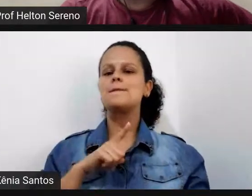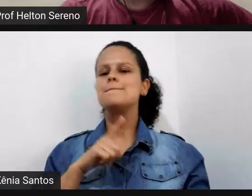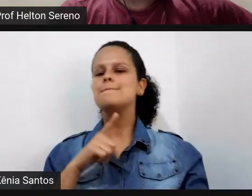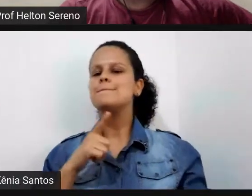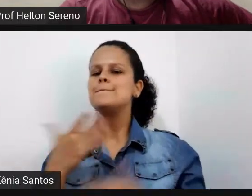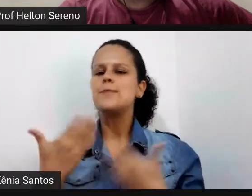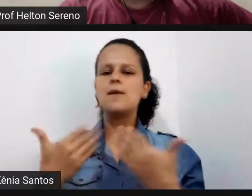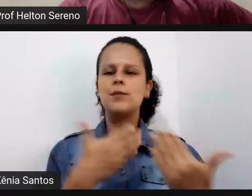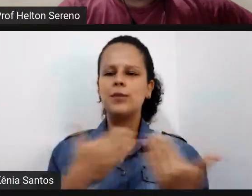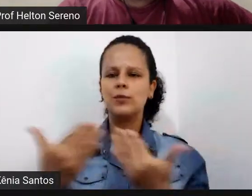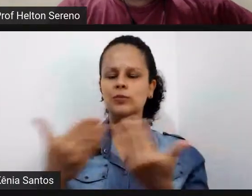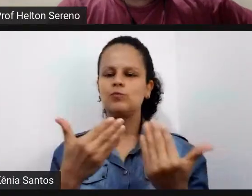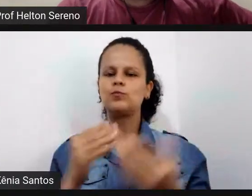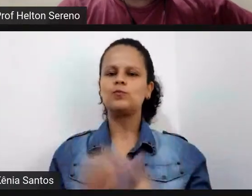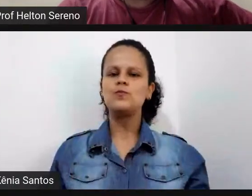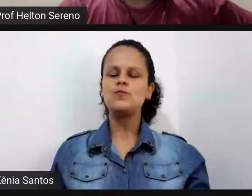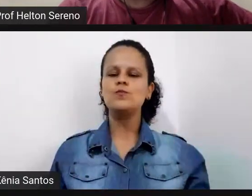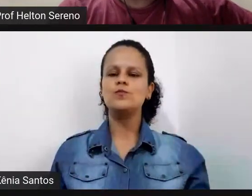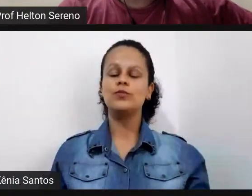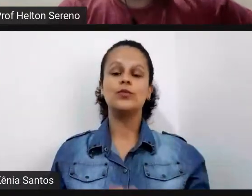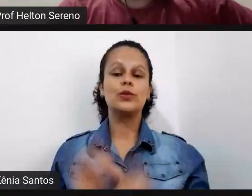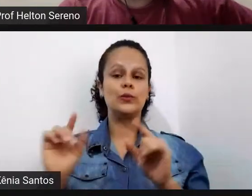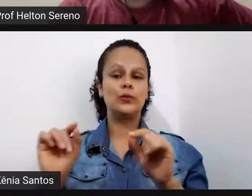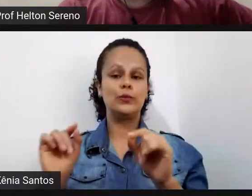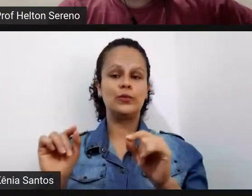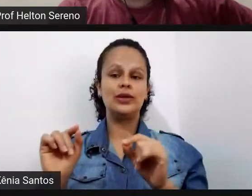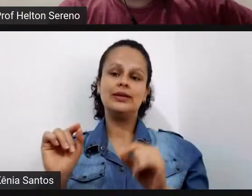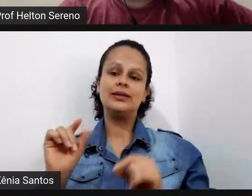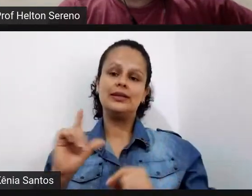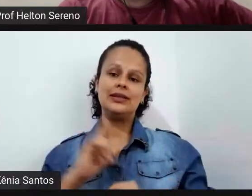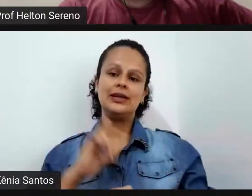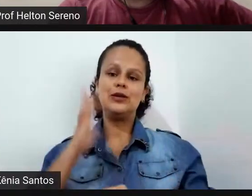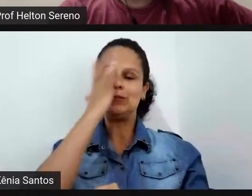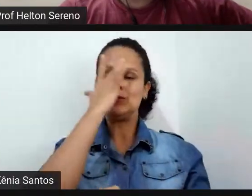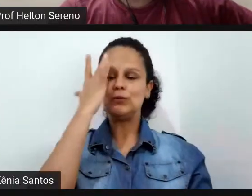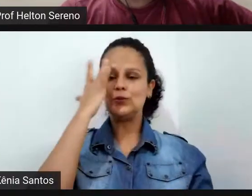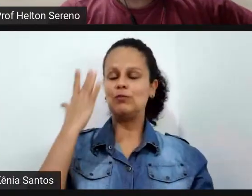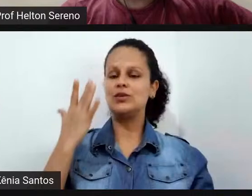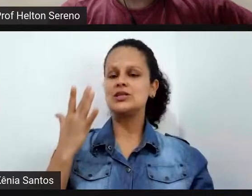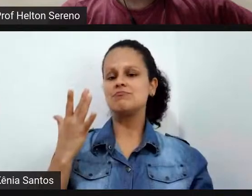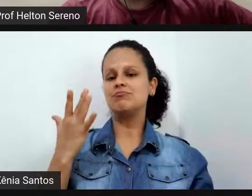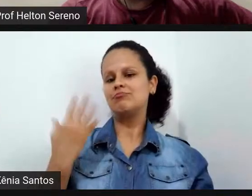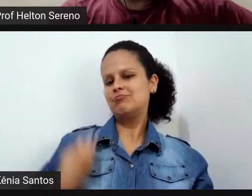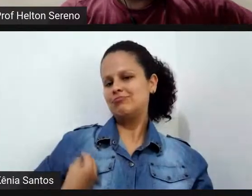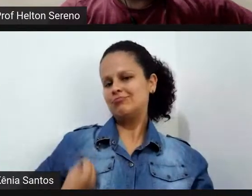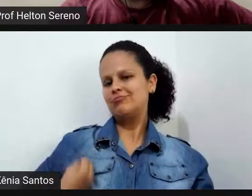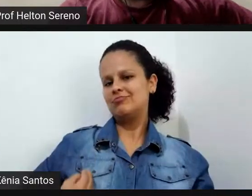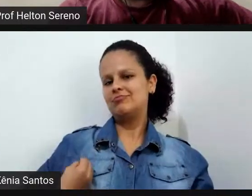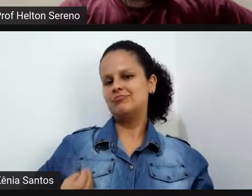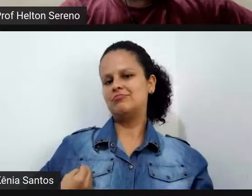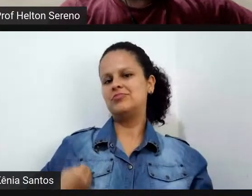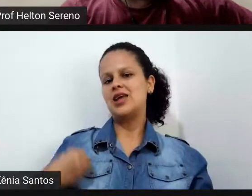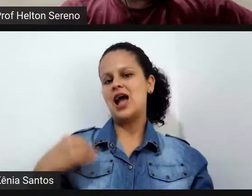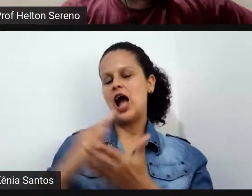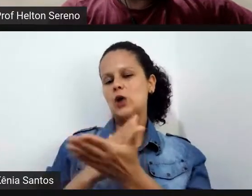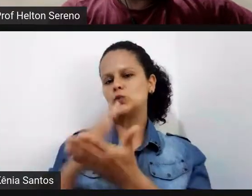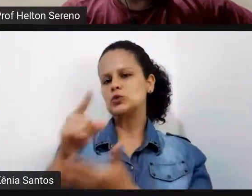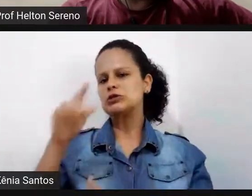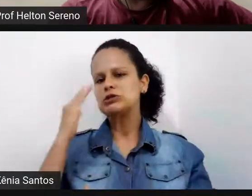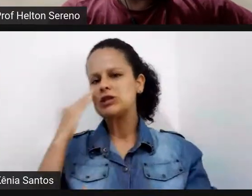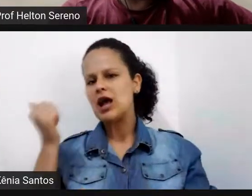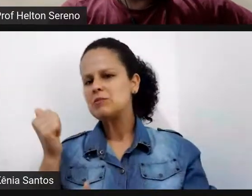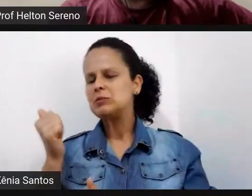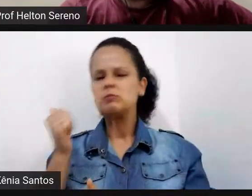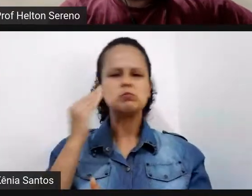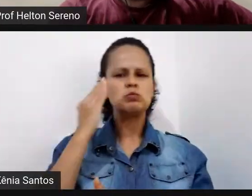eu já sou um ouvinte apesar que tem pessoas que ainda estão conhecendo o podcast eu imagino que entre as pessoas que estão nos ouvindo algumas não sabem que é podcast fique